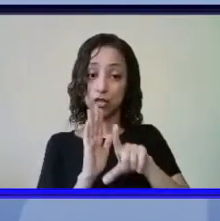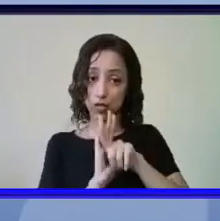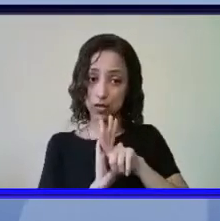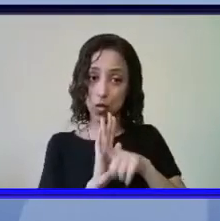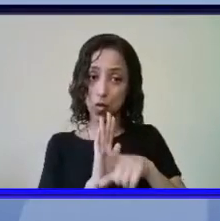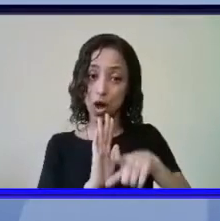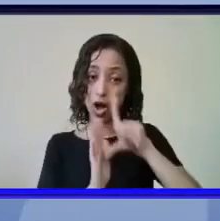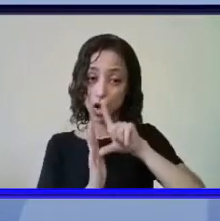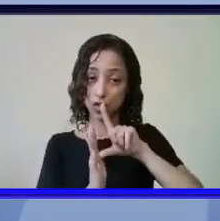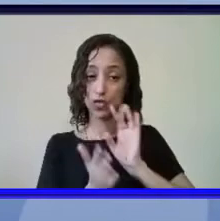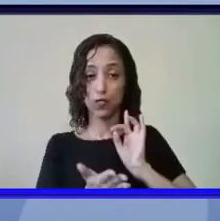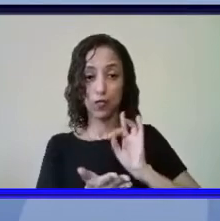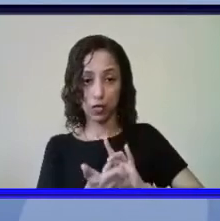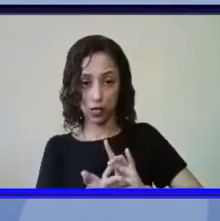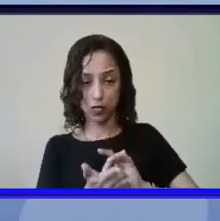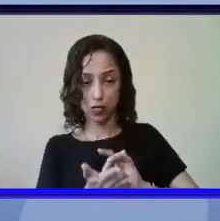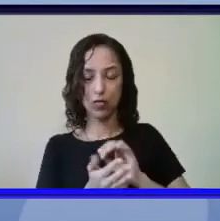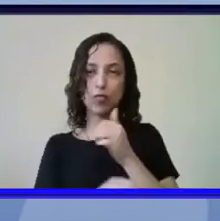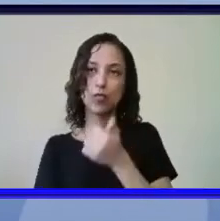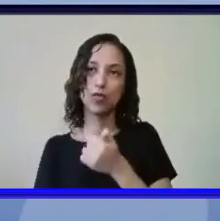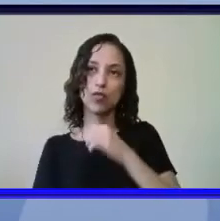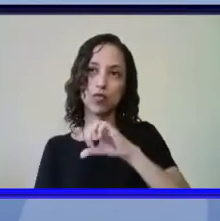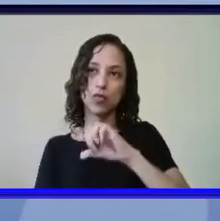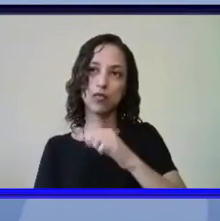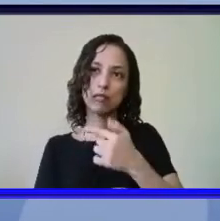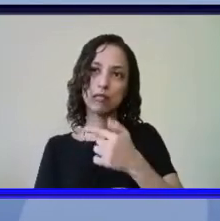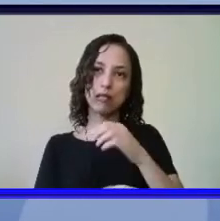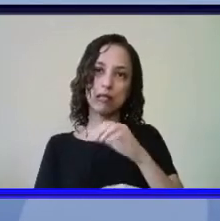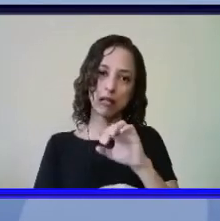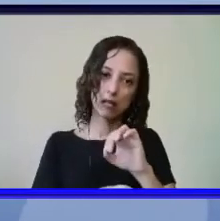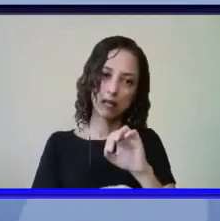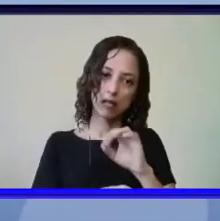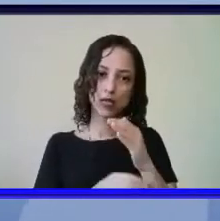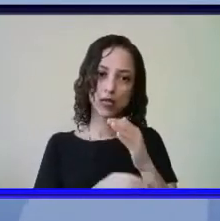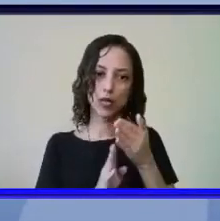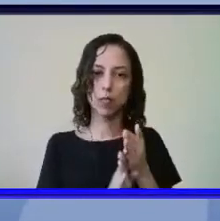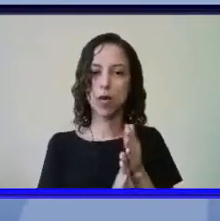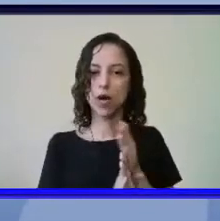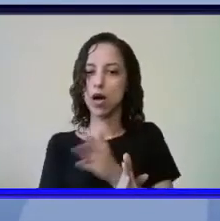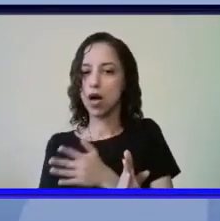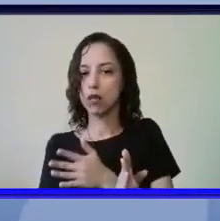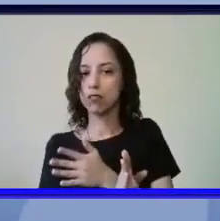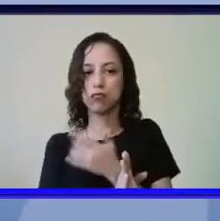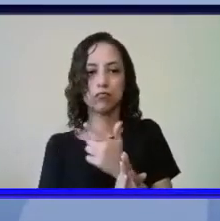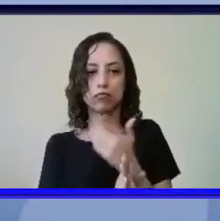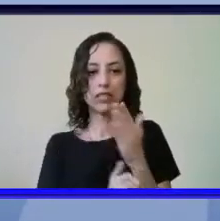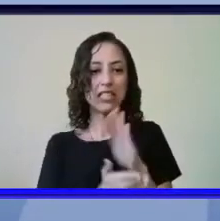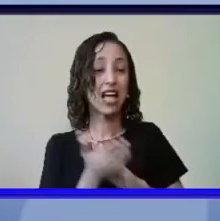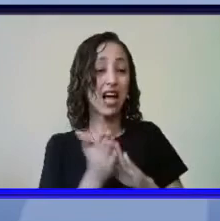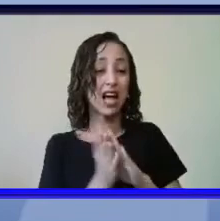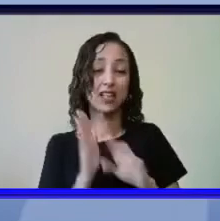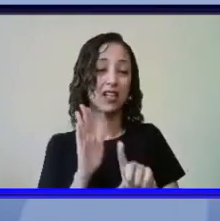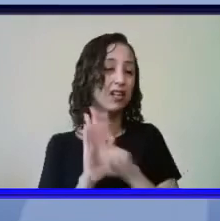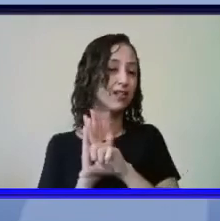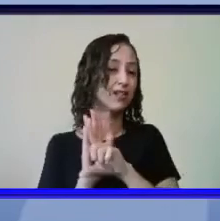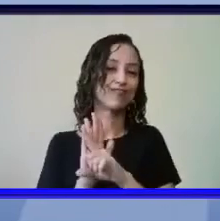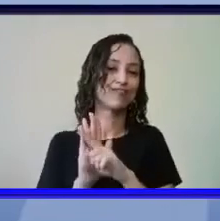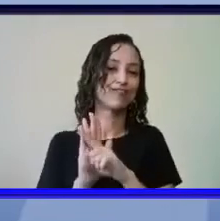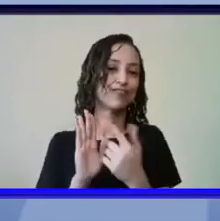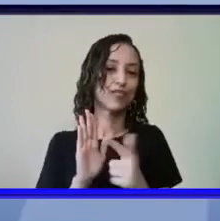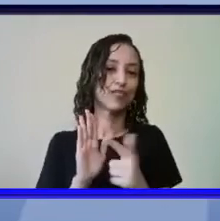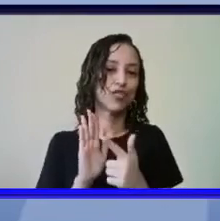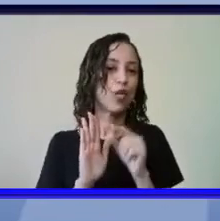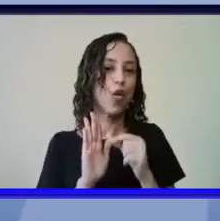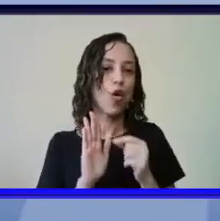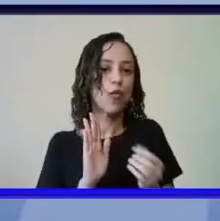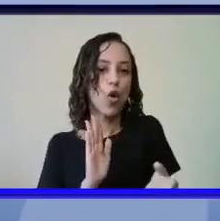vigente que a partir de 1970 mais ou menos não existia nada na nossa legislação dizendo que o que foi